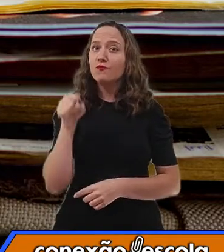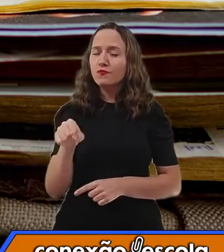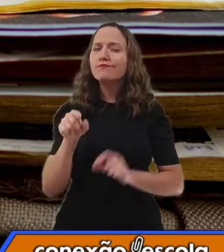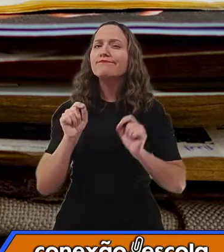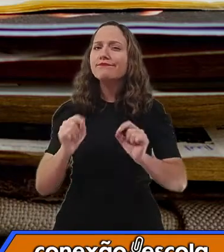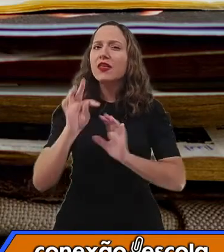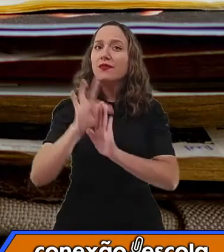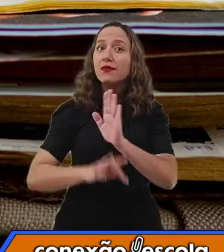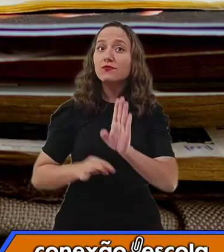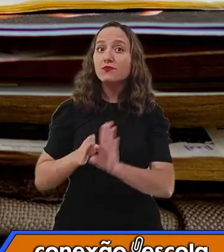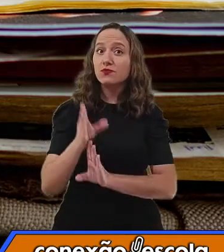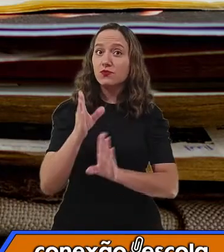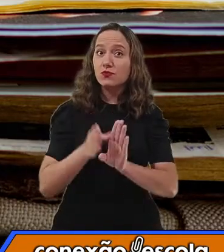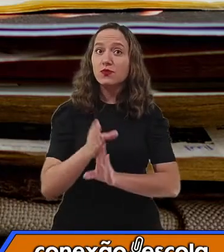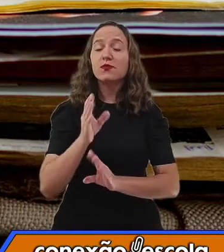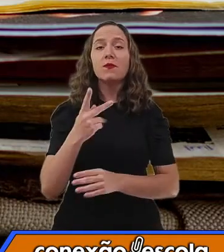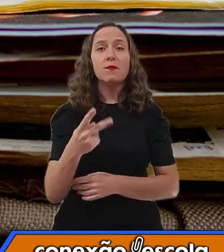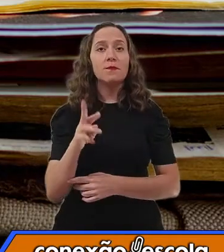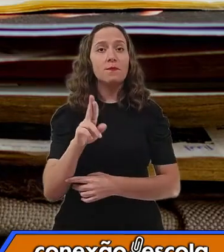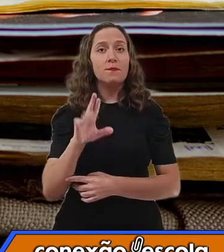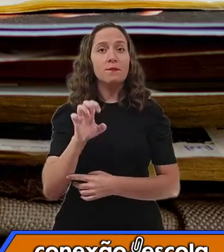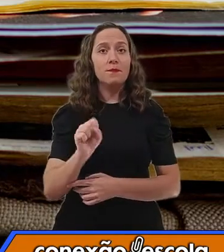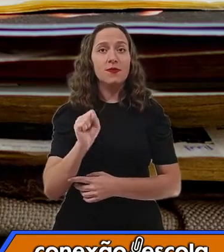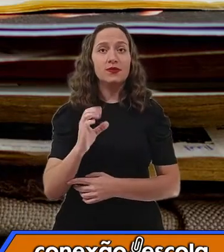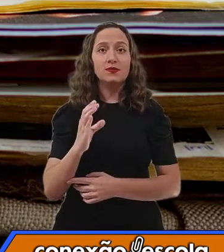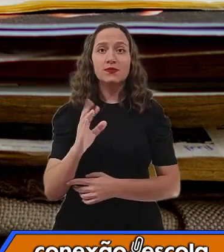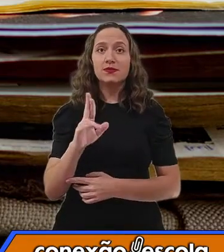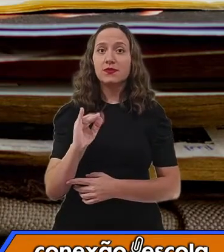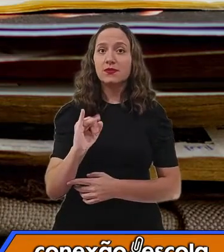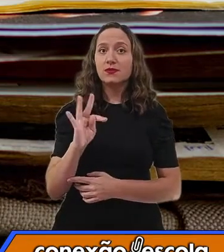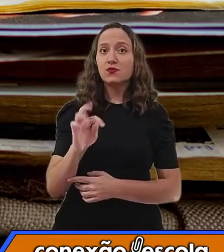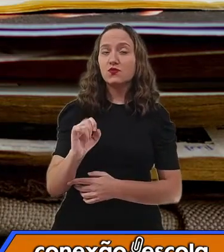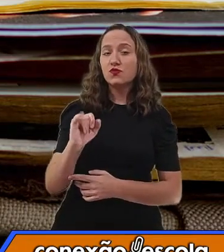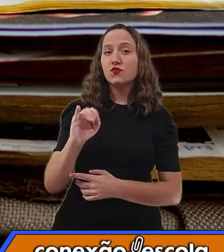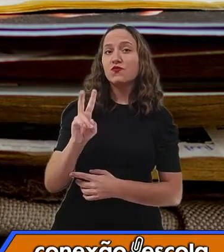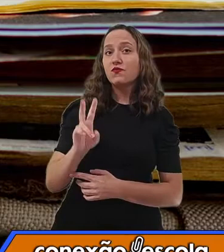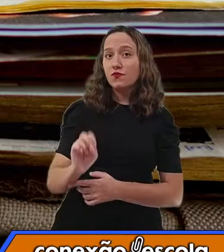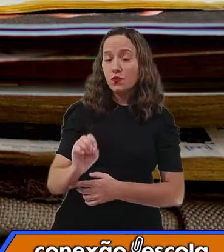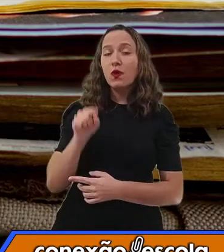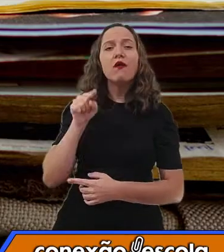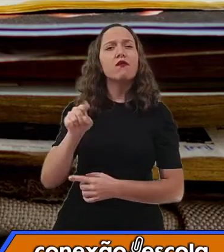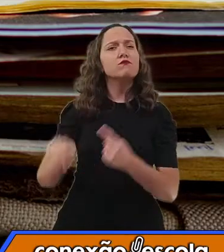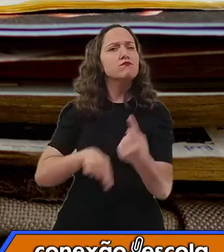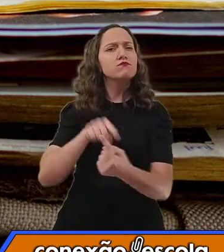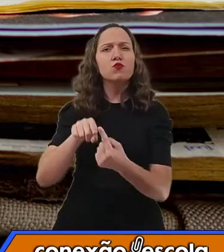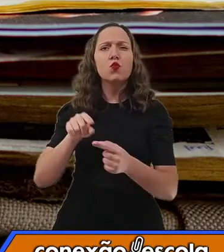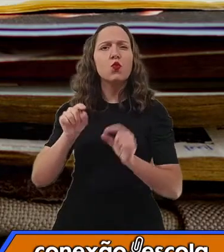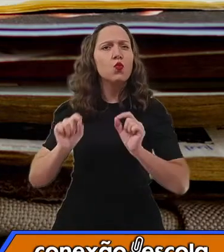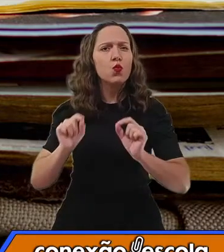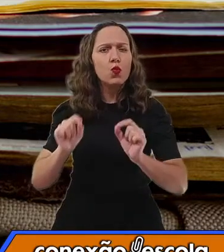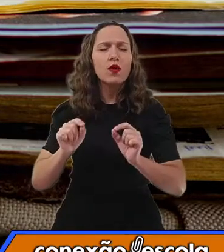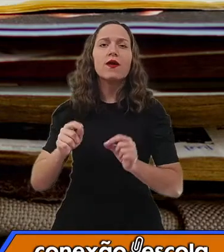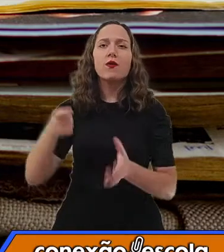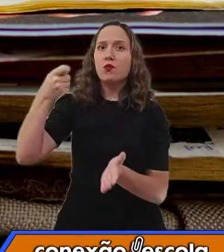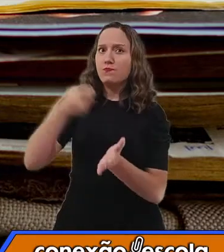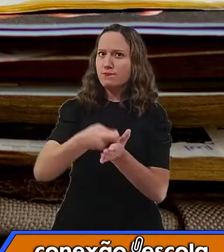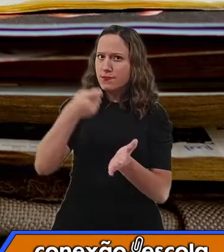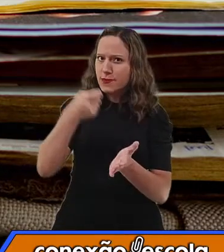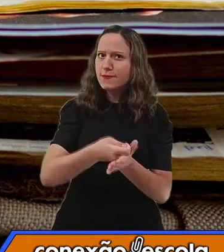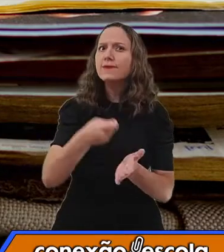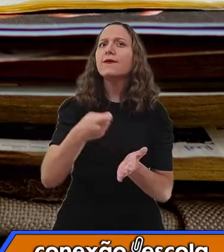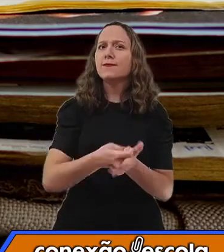que é o texto instrucional prescritivo, certo? E ele tem a função de obrigar,